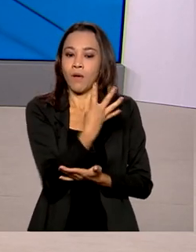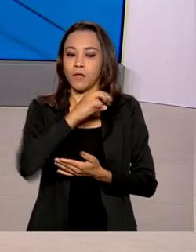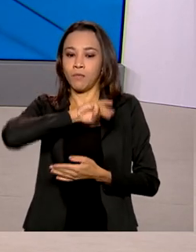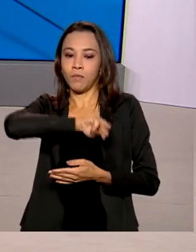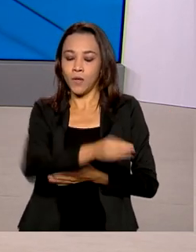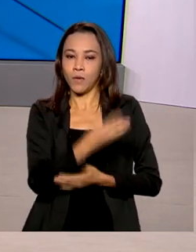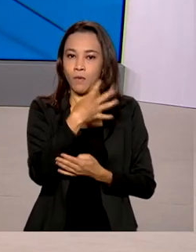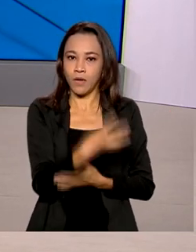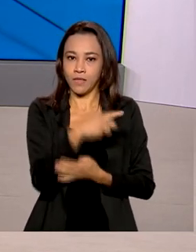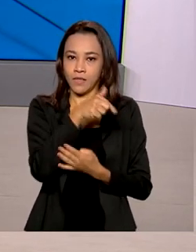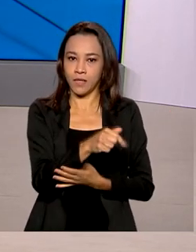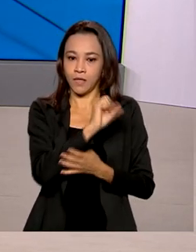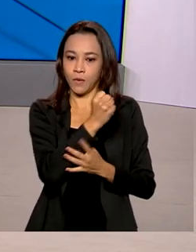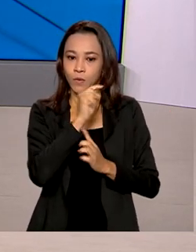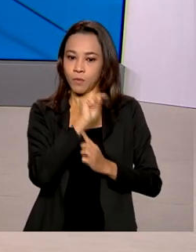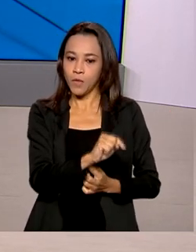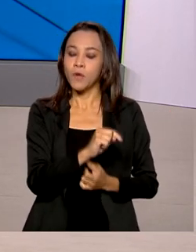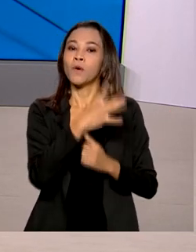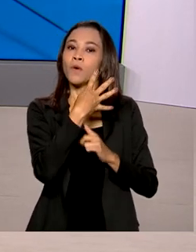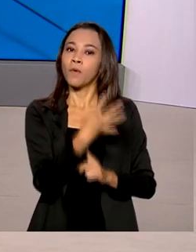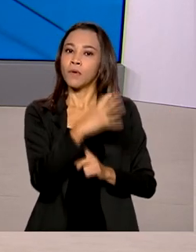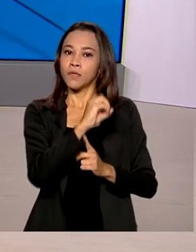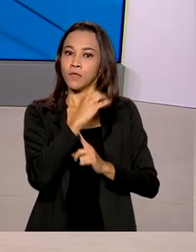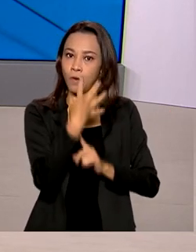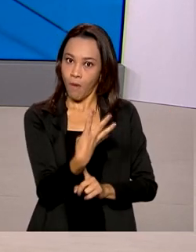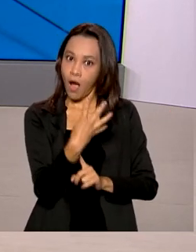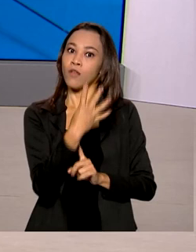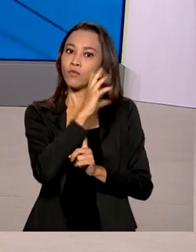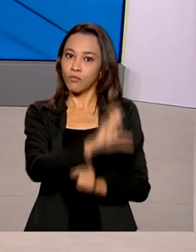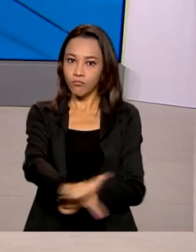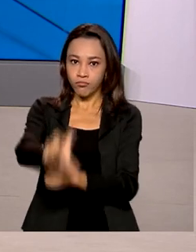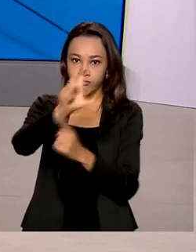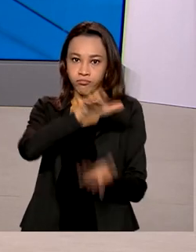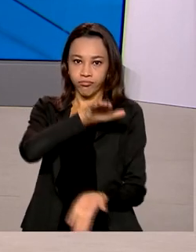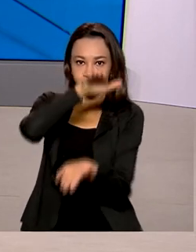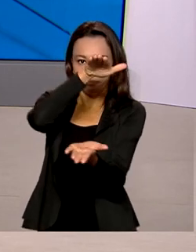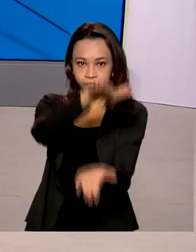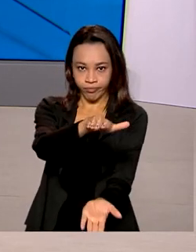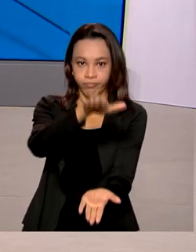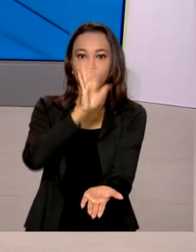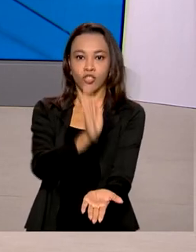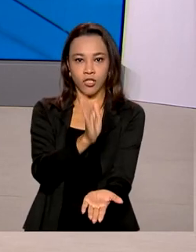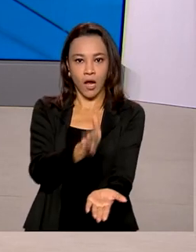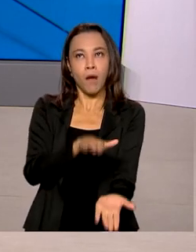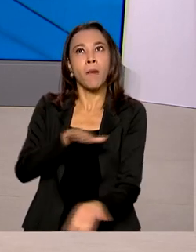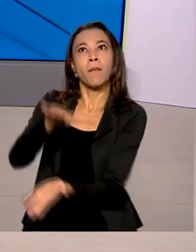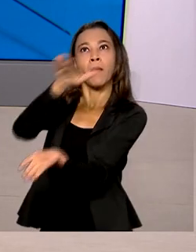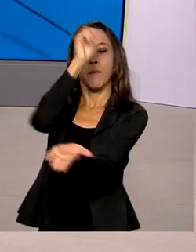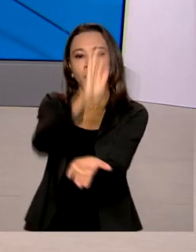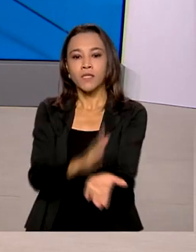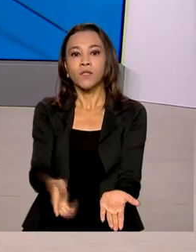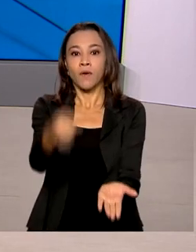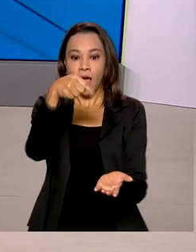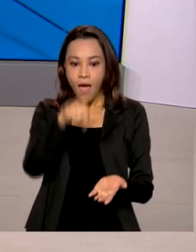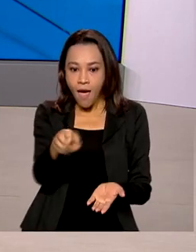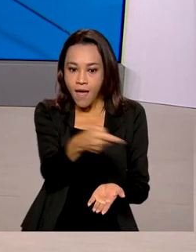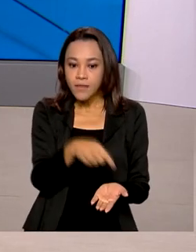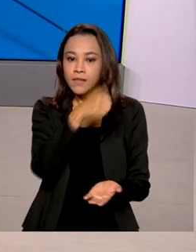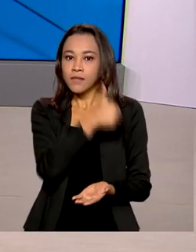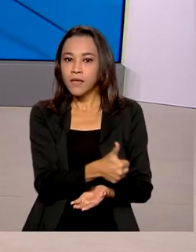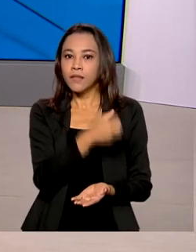478 mil 404 doses de vacinas, dessas doses 131 milhões